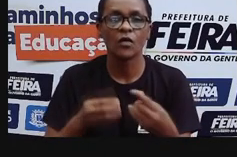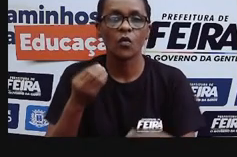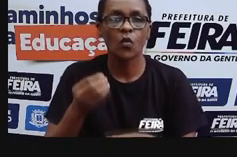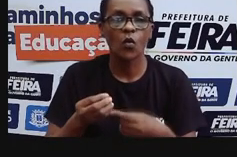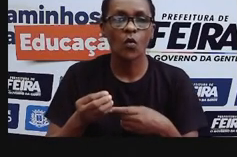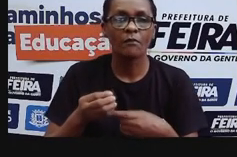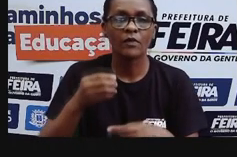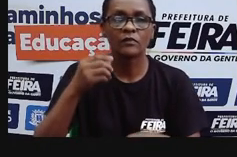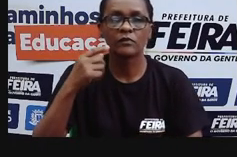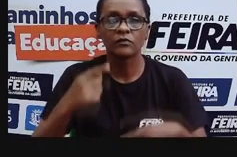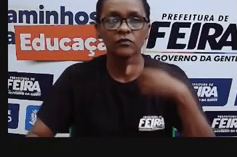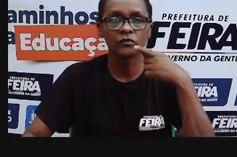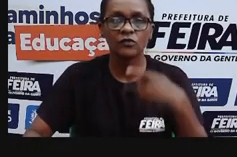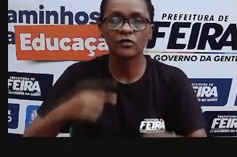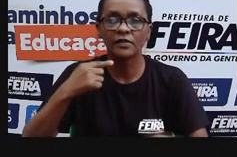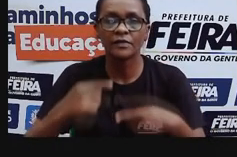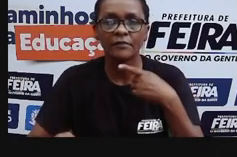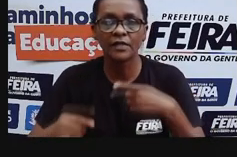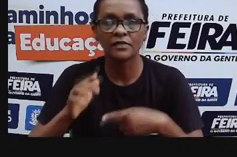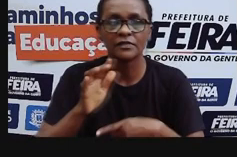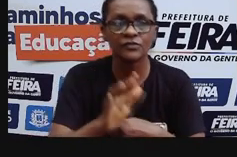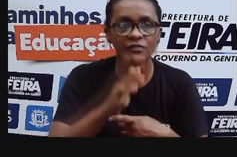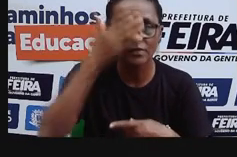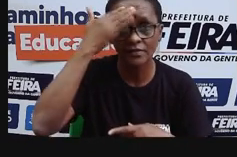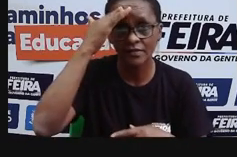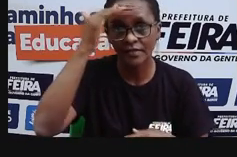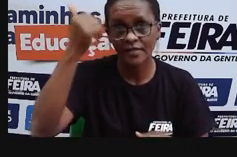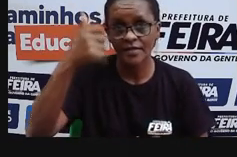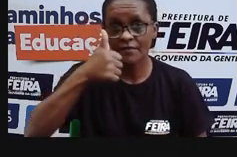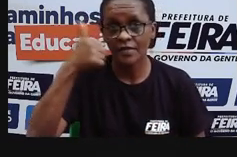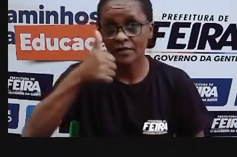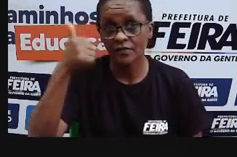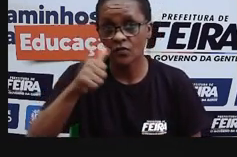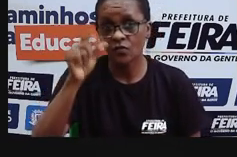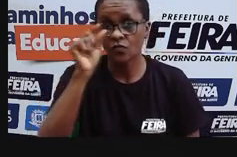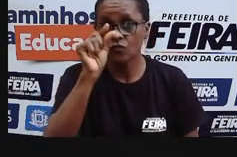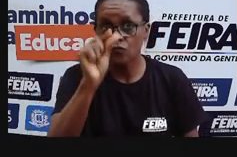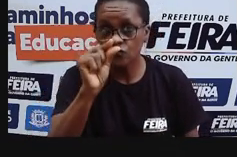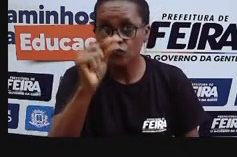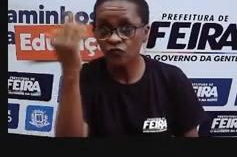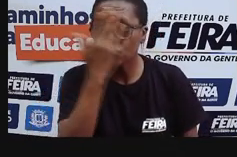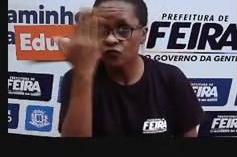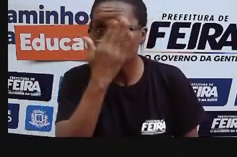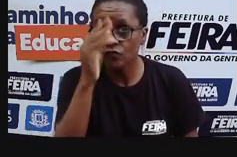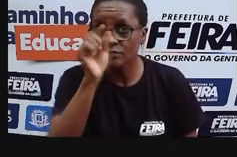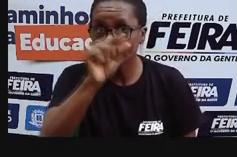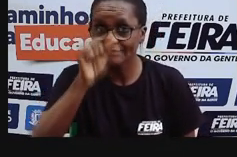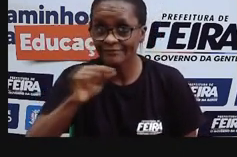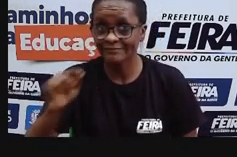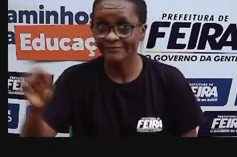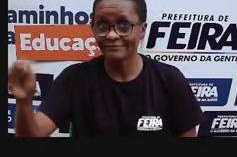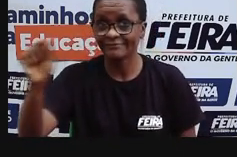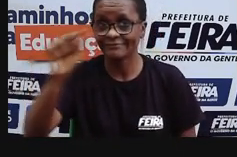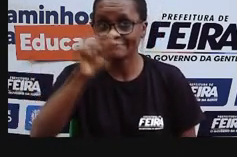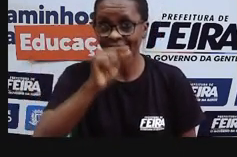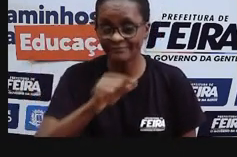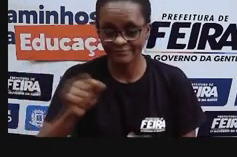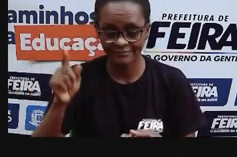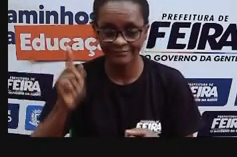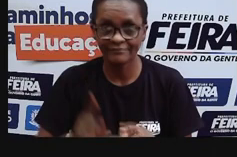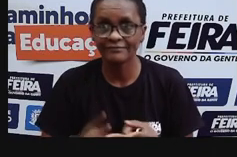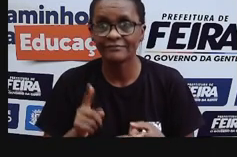microscópio, né? Existem diversos tipos de microscópios. A Pro só trouxe os dois mais